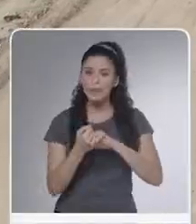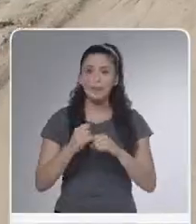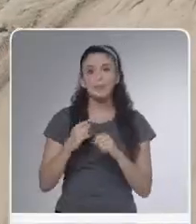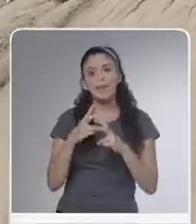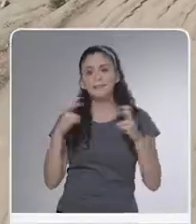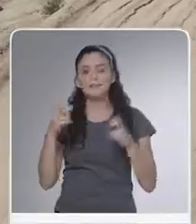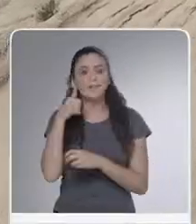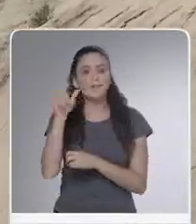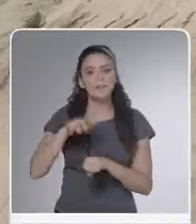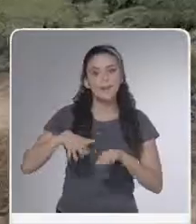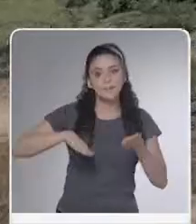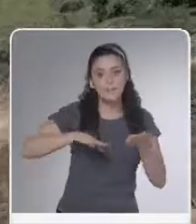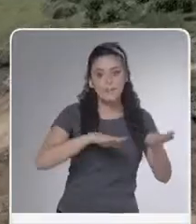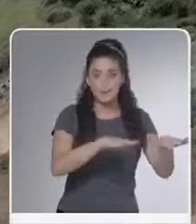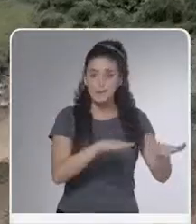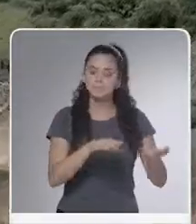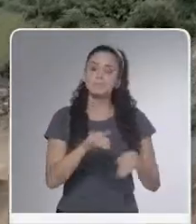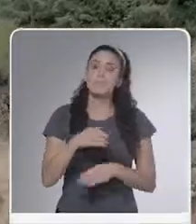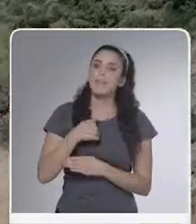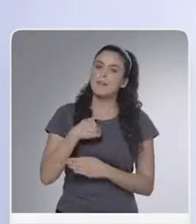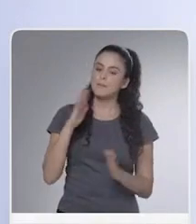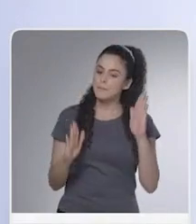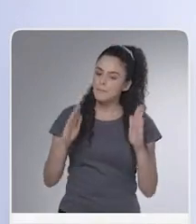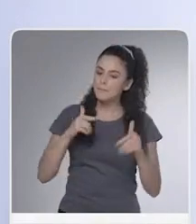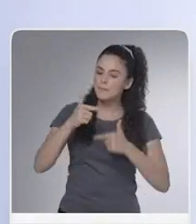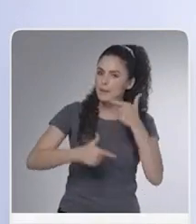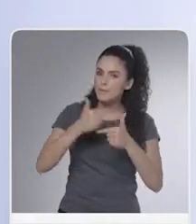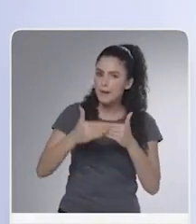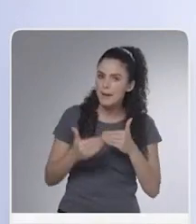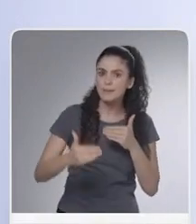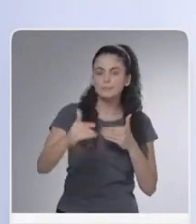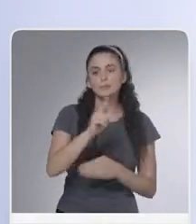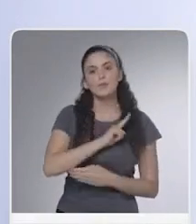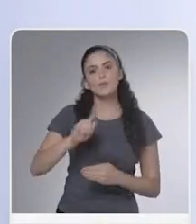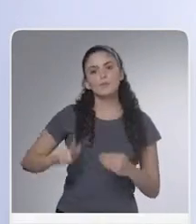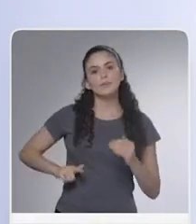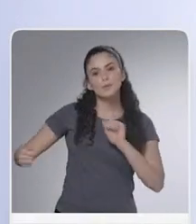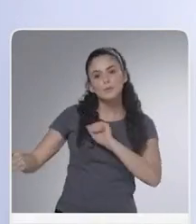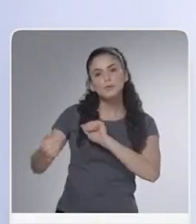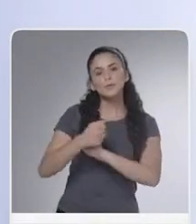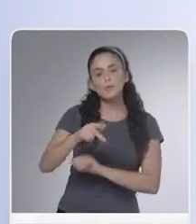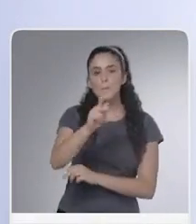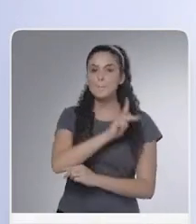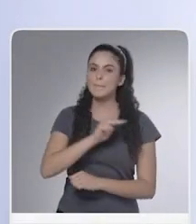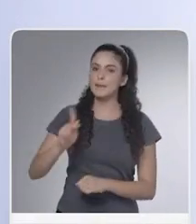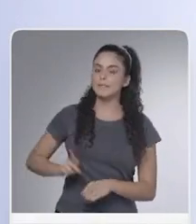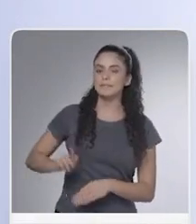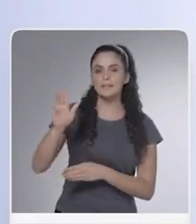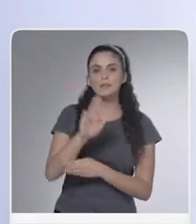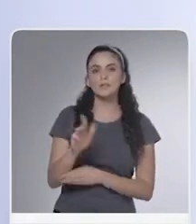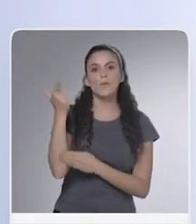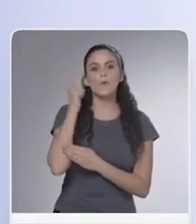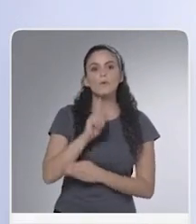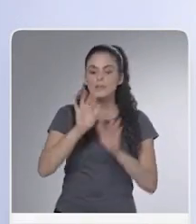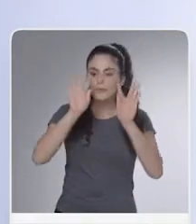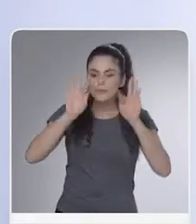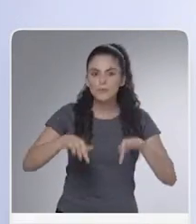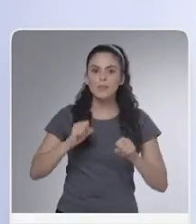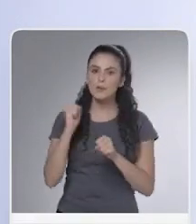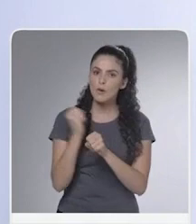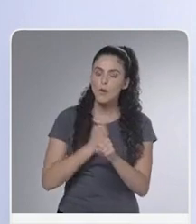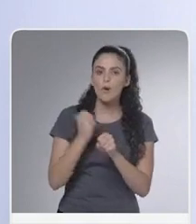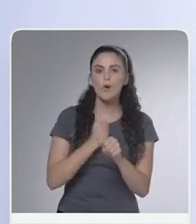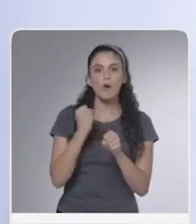e o Anel Viare da Grande Florianópolis. Como governador e junto com o presidente Lula, vou